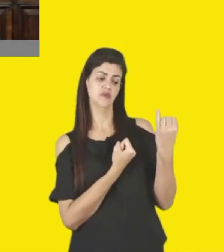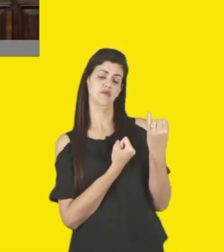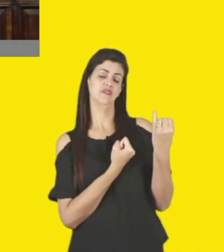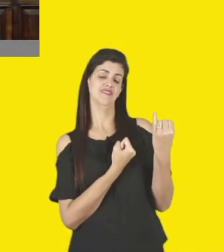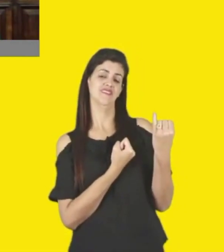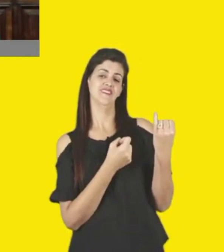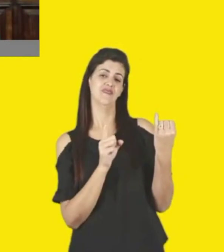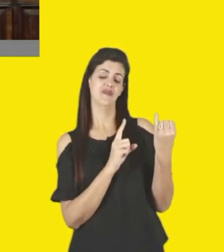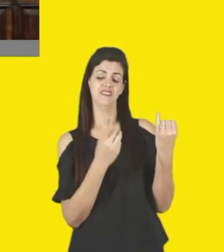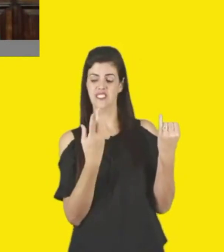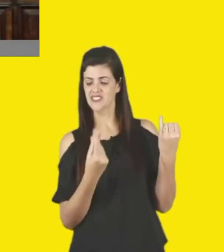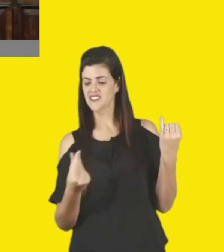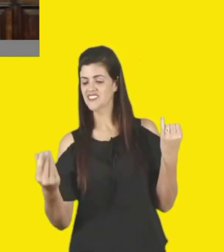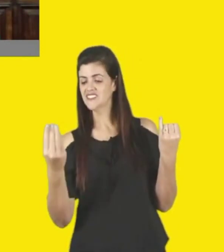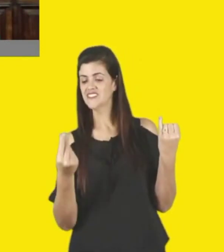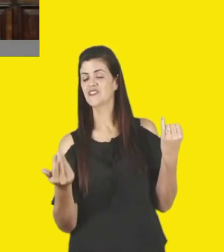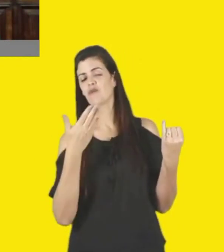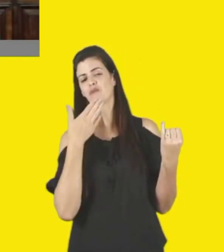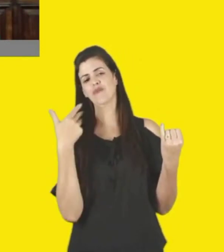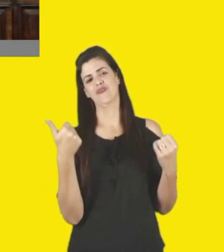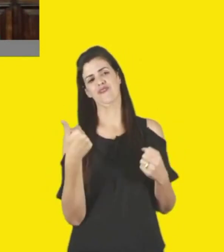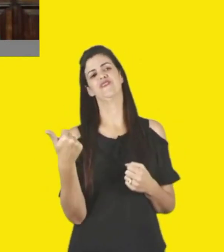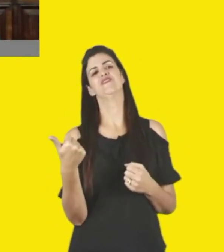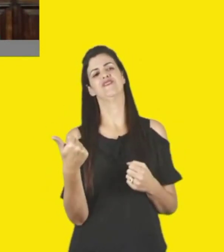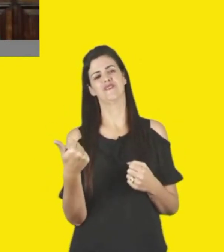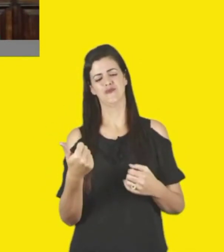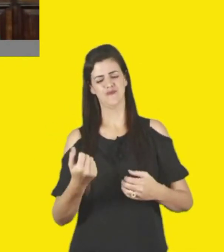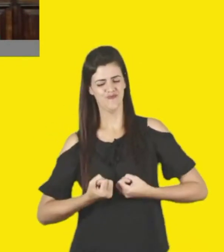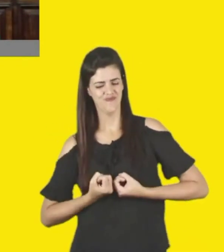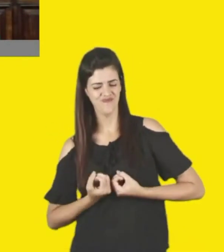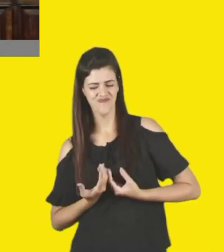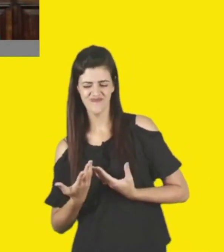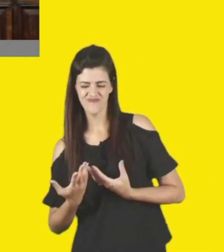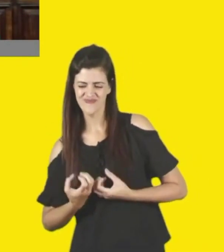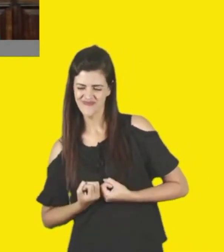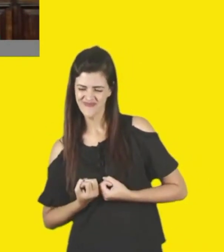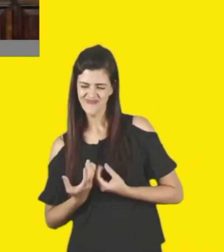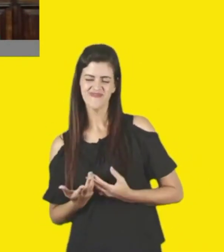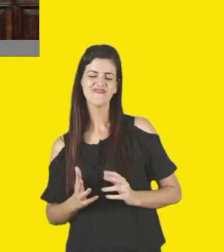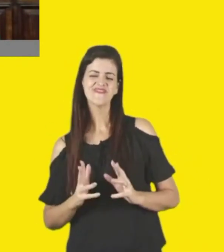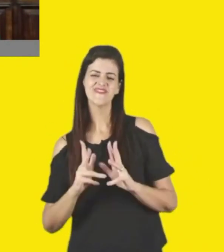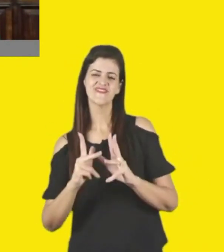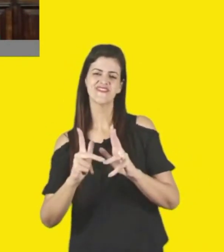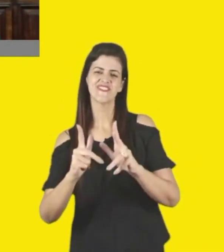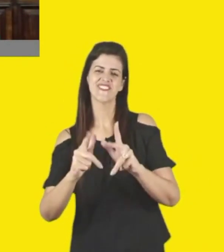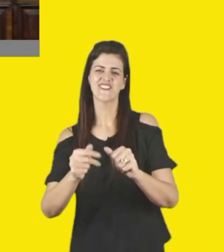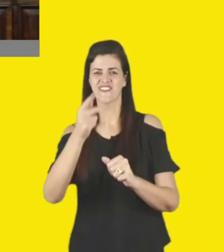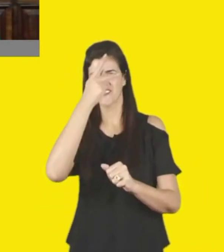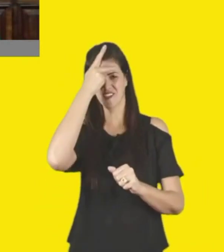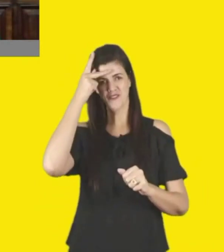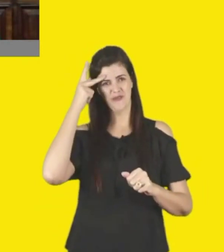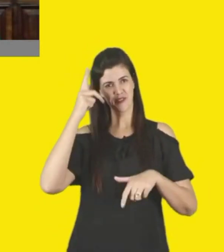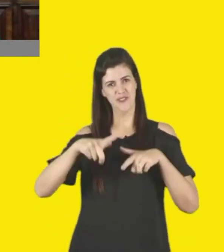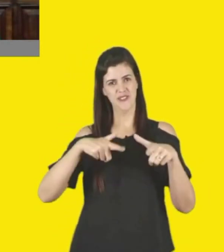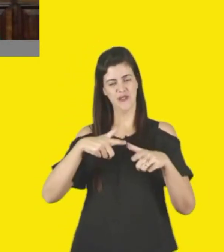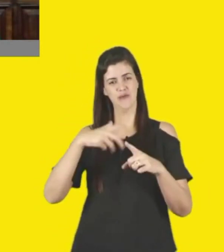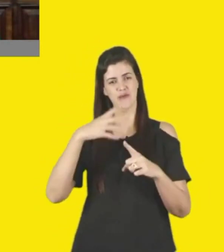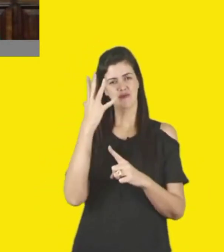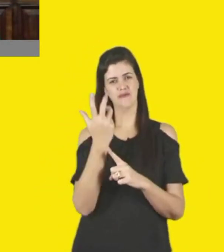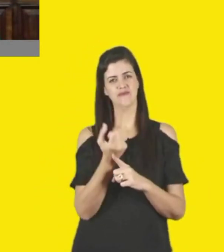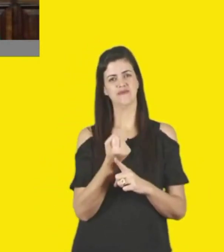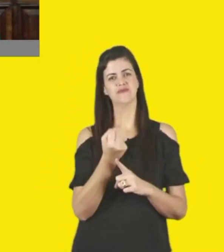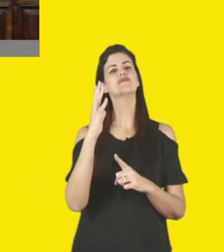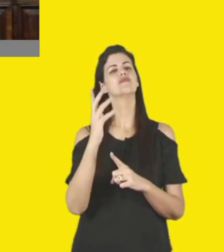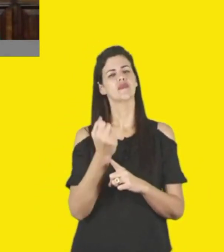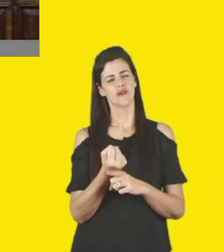mas mantermos essa qualidade, né, essa entrega de todas essas ações artísticas para todos esses públicos que nós nos referimos